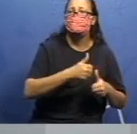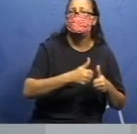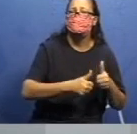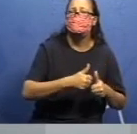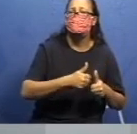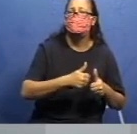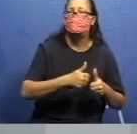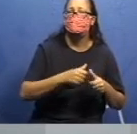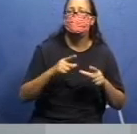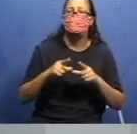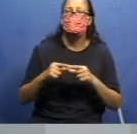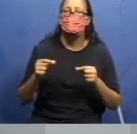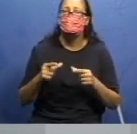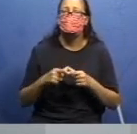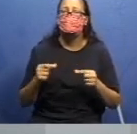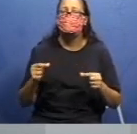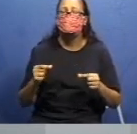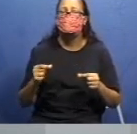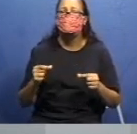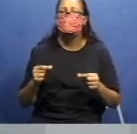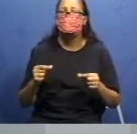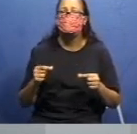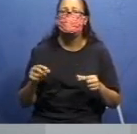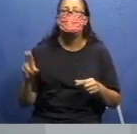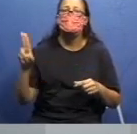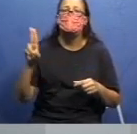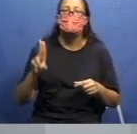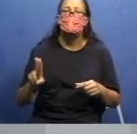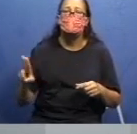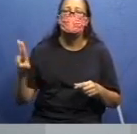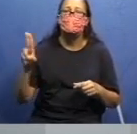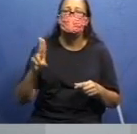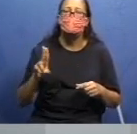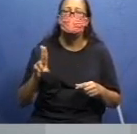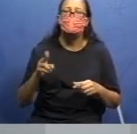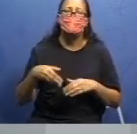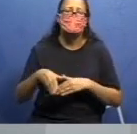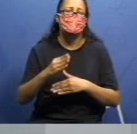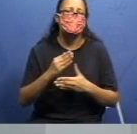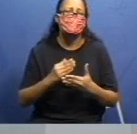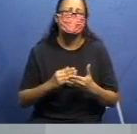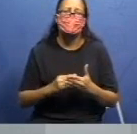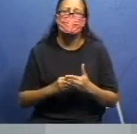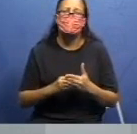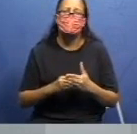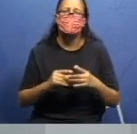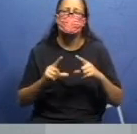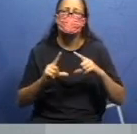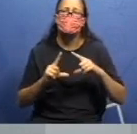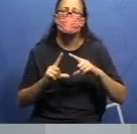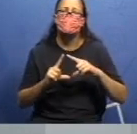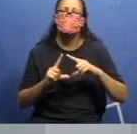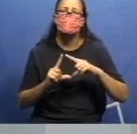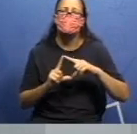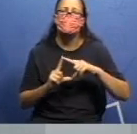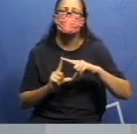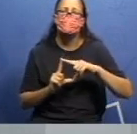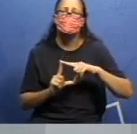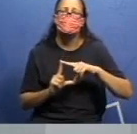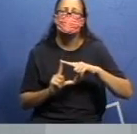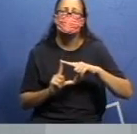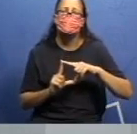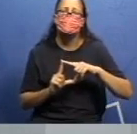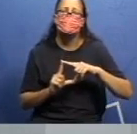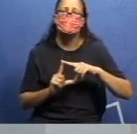verdade, onde nós temos que utilizar todos os espaços do jogo, só que nós temos que colocar